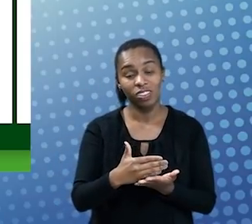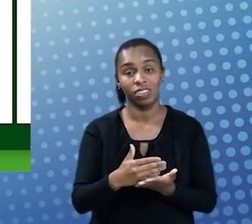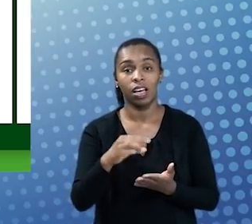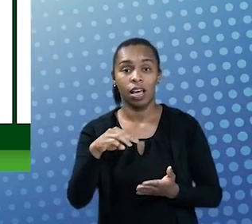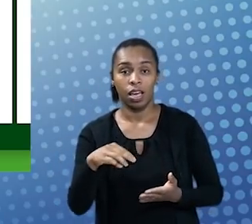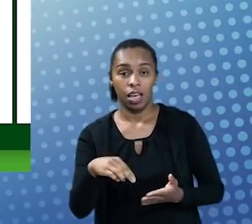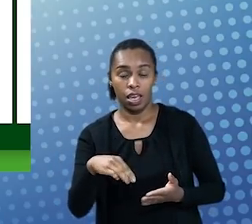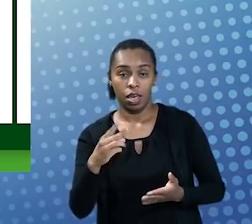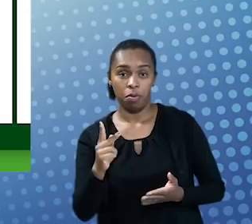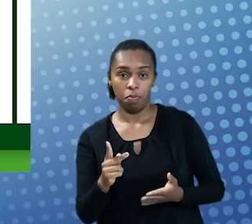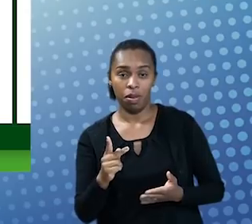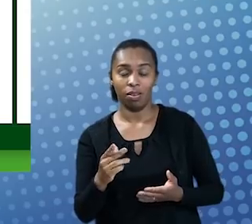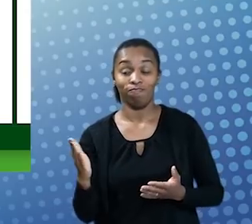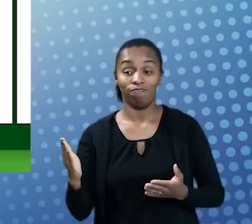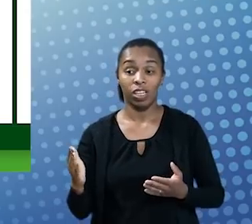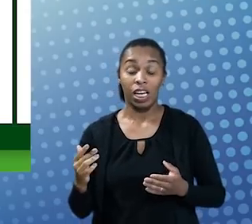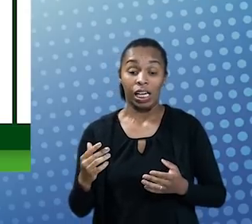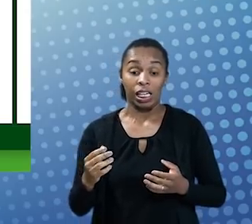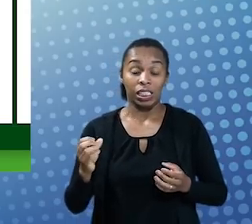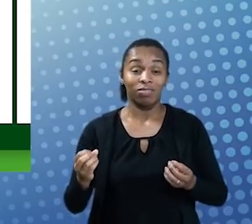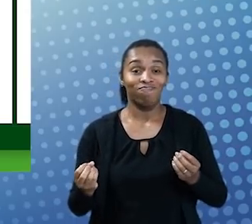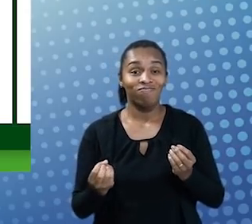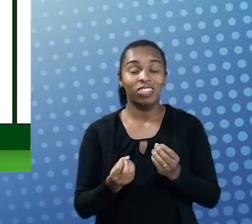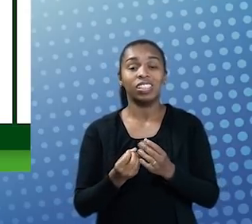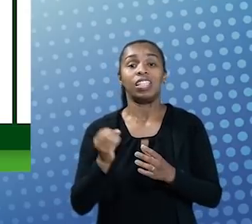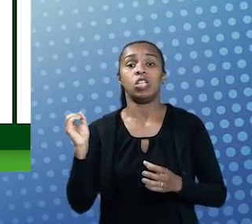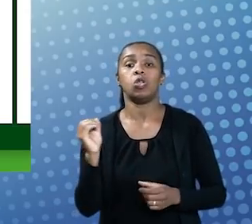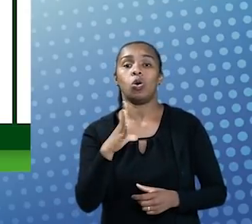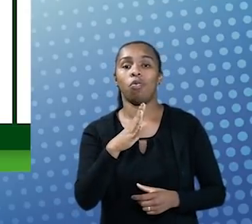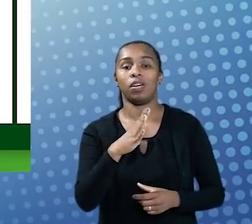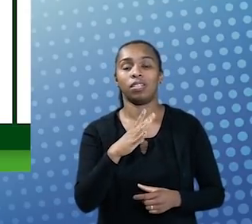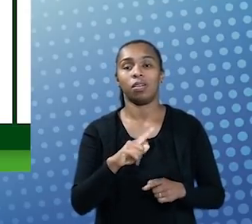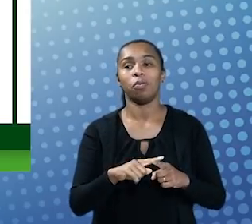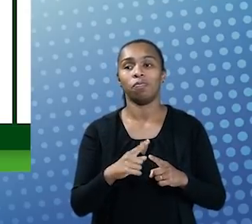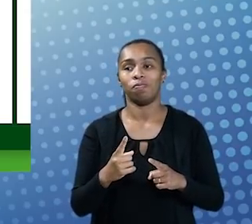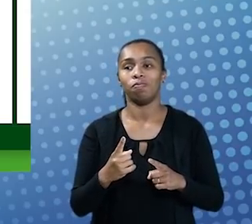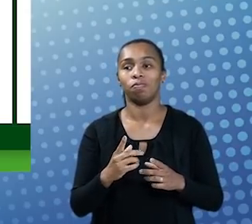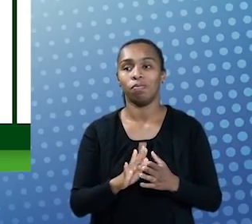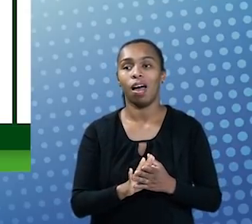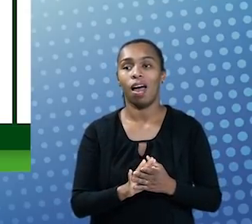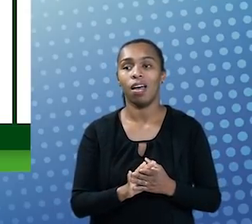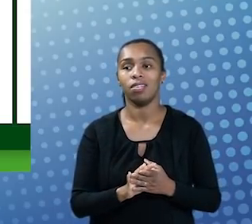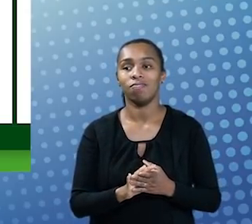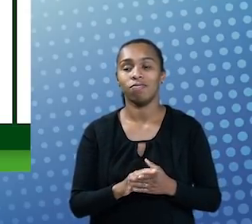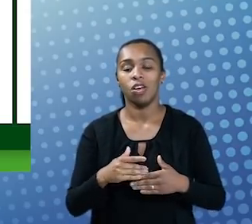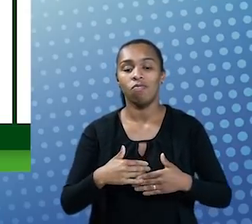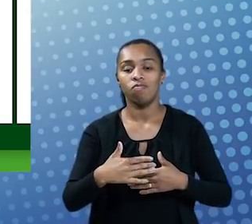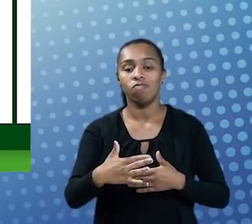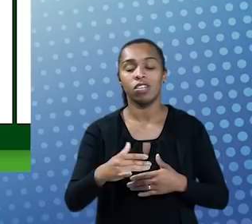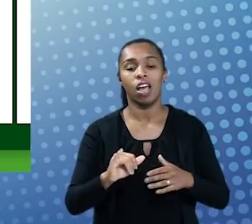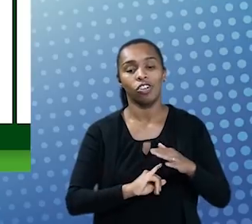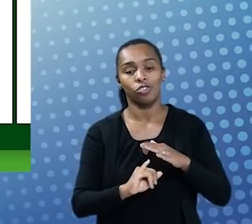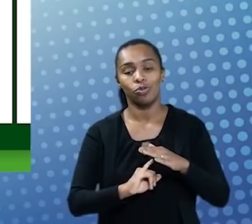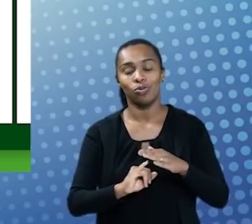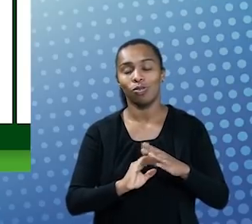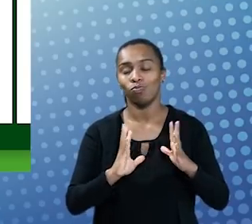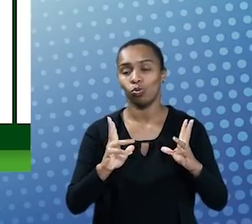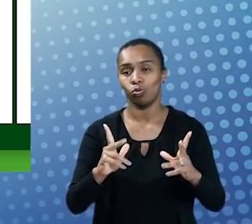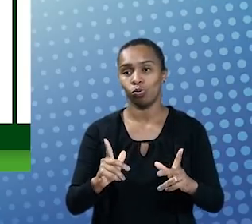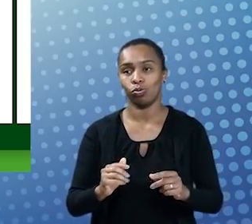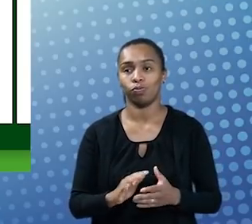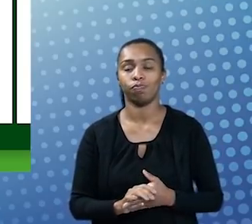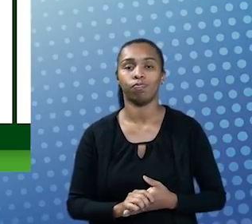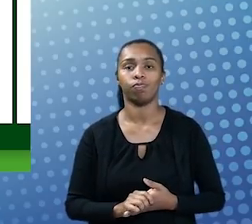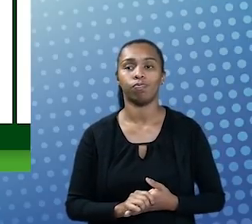da RNP, que ela vem para a inovação, mas ela perpassa também por uma escuta das universidades públicas e das instituições públicas, de um modo geral.